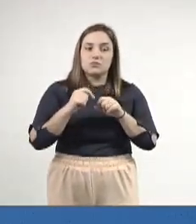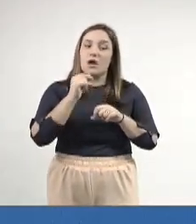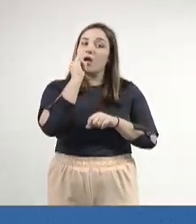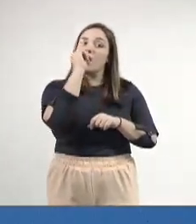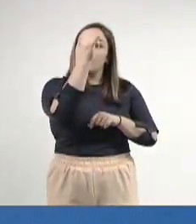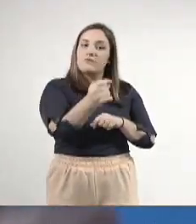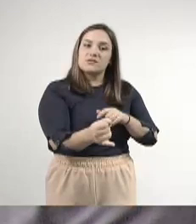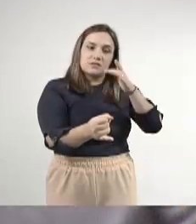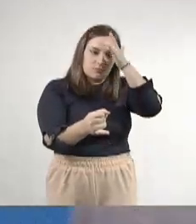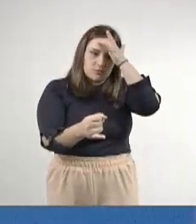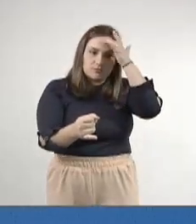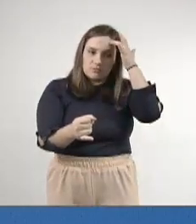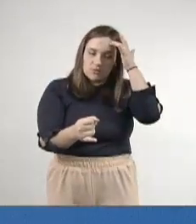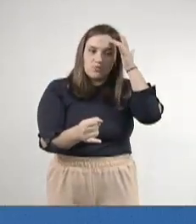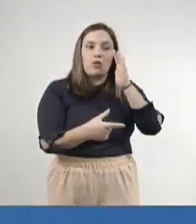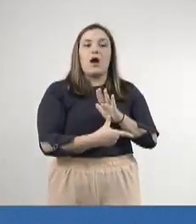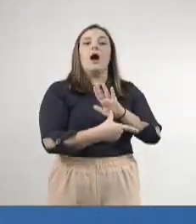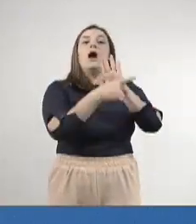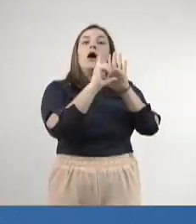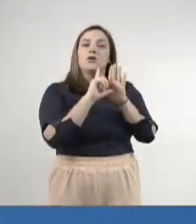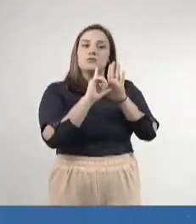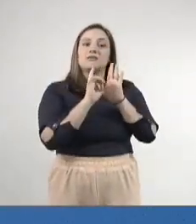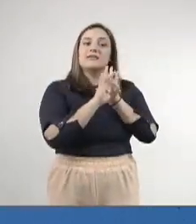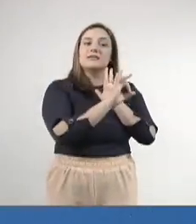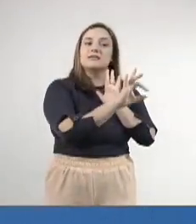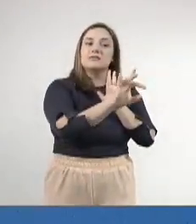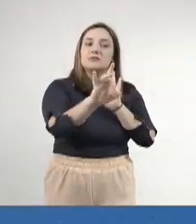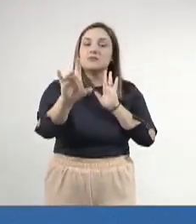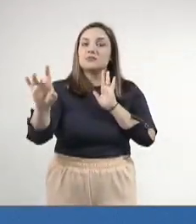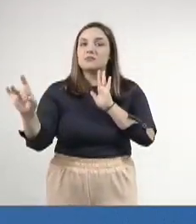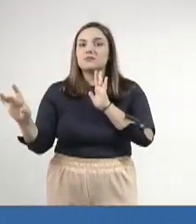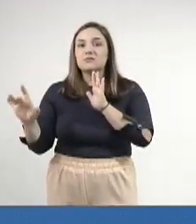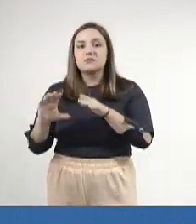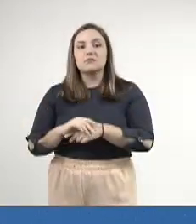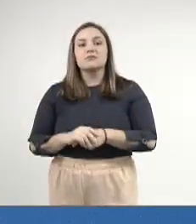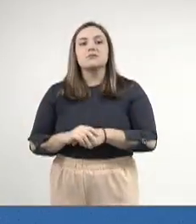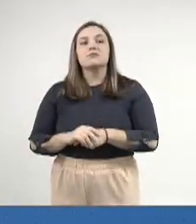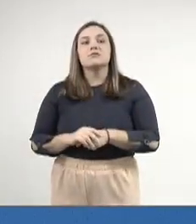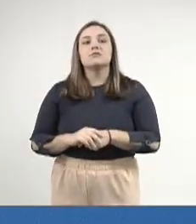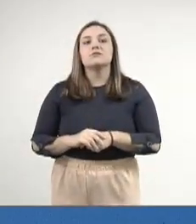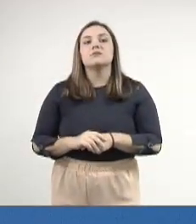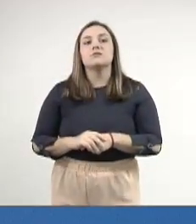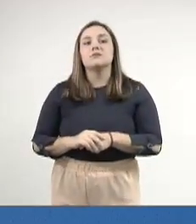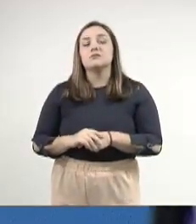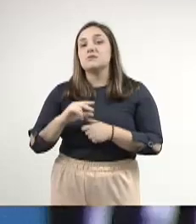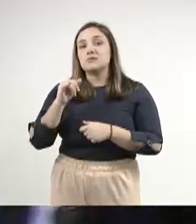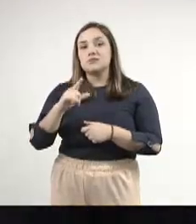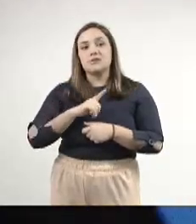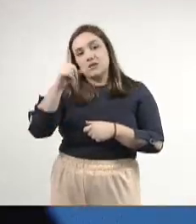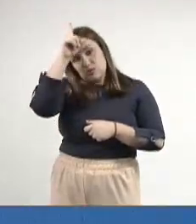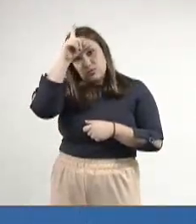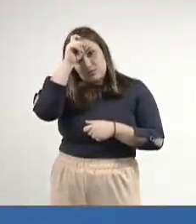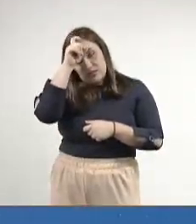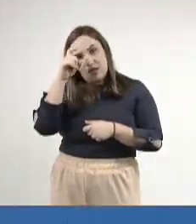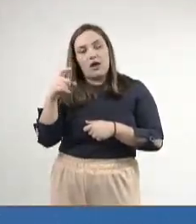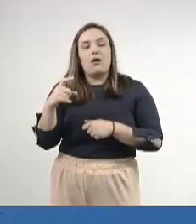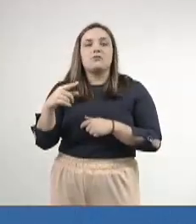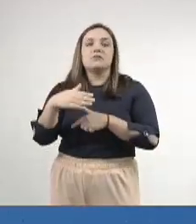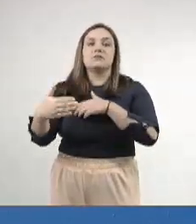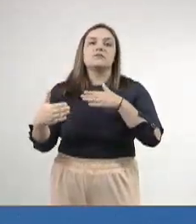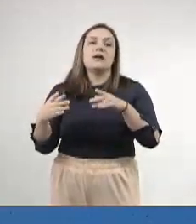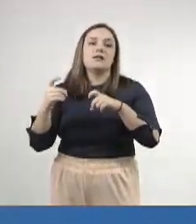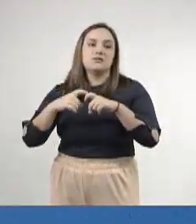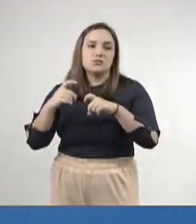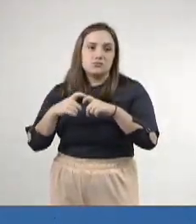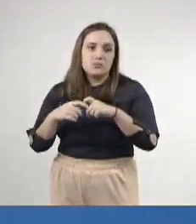usuários prévia e individualmente sobre o descredenciamento de hospitais, clínicas, laboratórios, médicos e